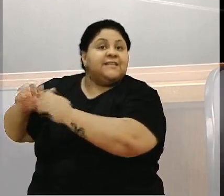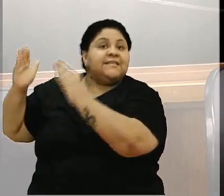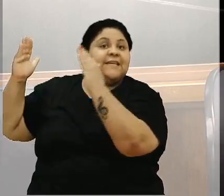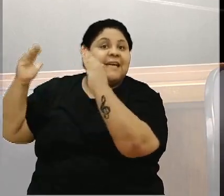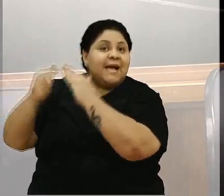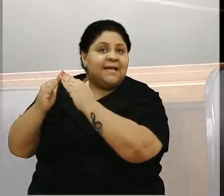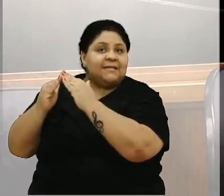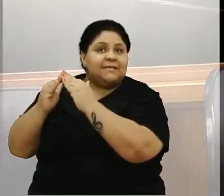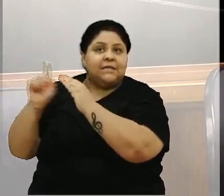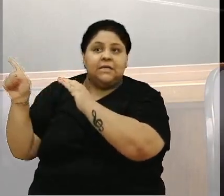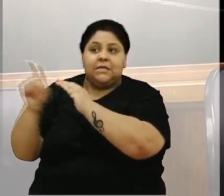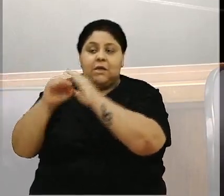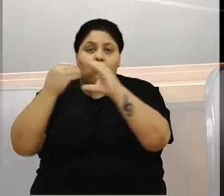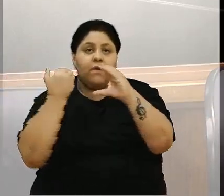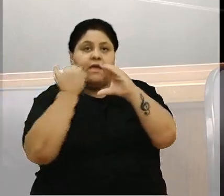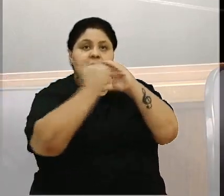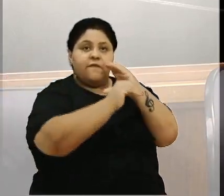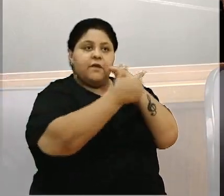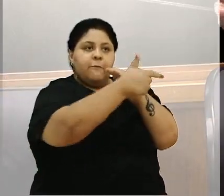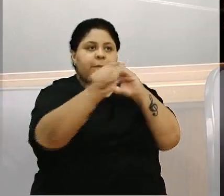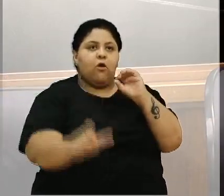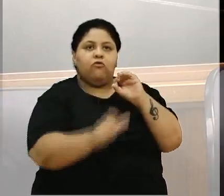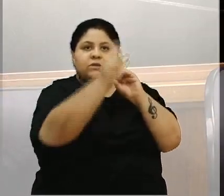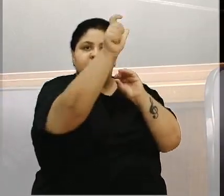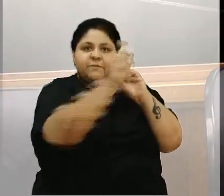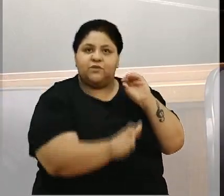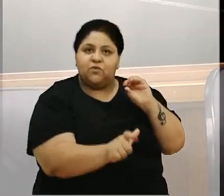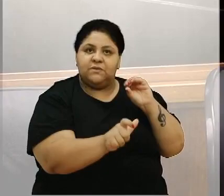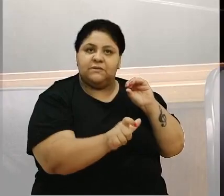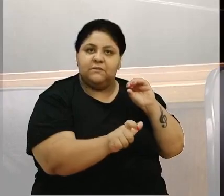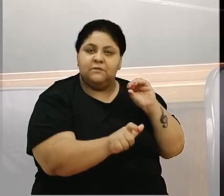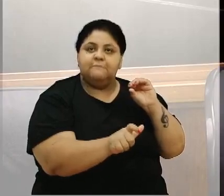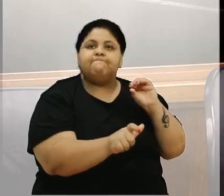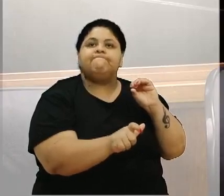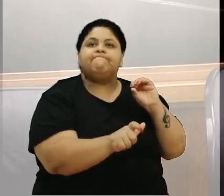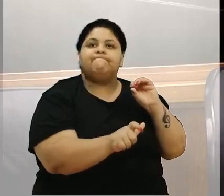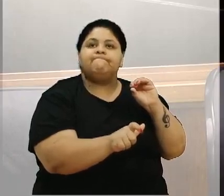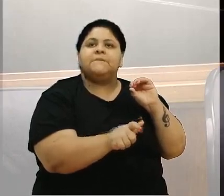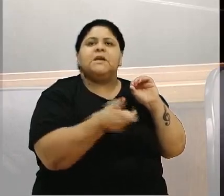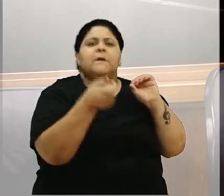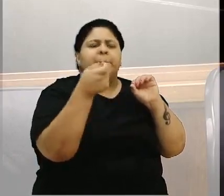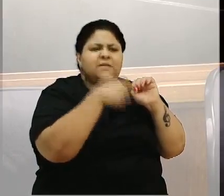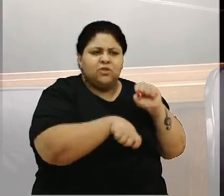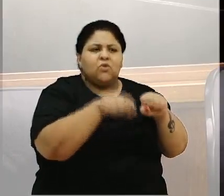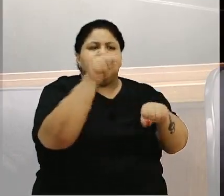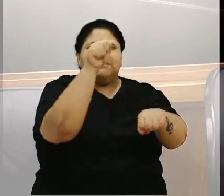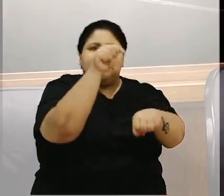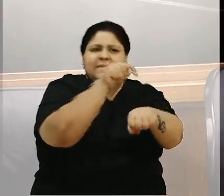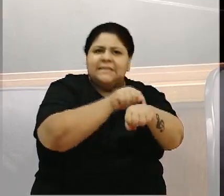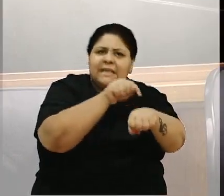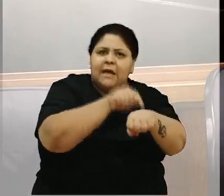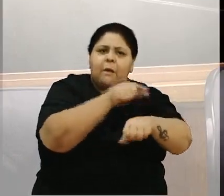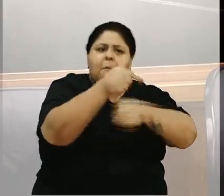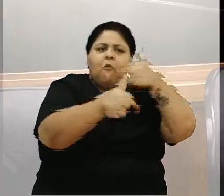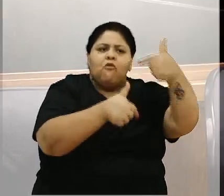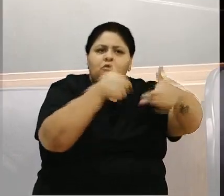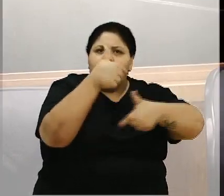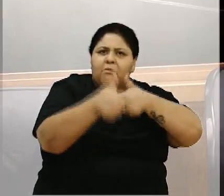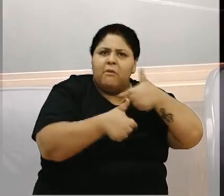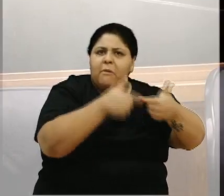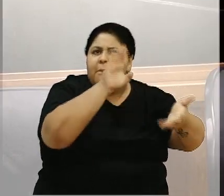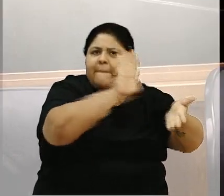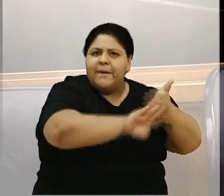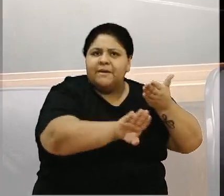repasse as pessoas de tantos espaços que estão dando o seu tempo, o seu trabalho, para ter que perder